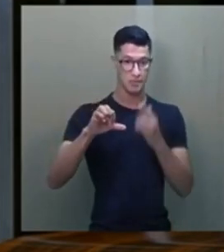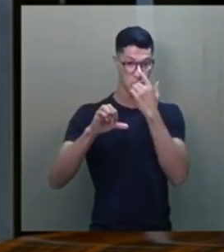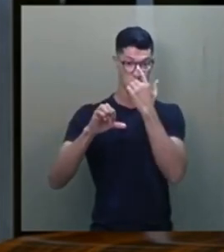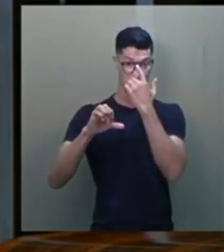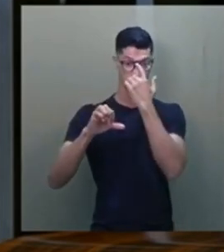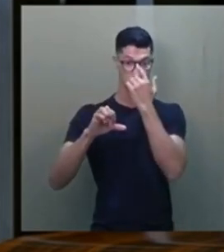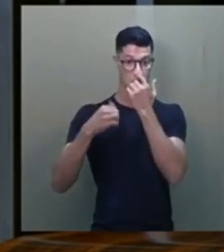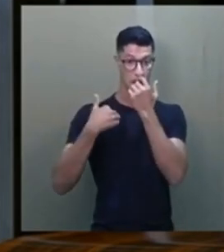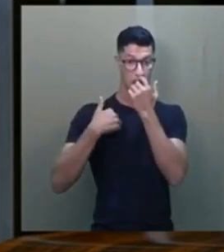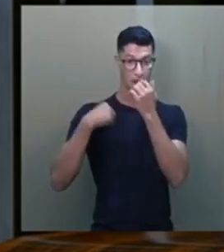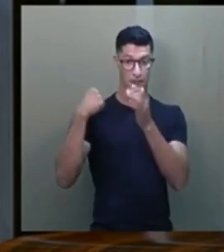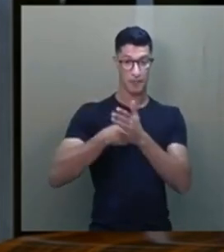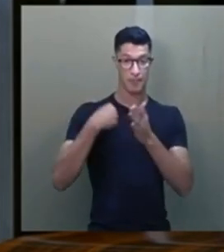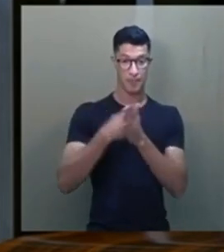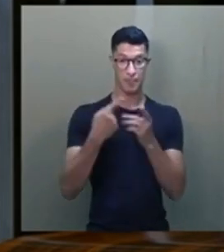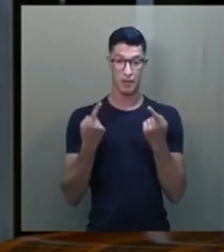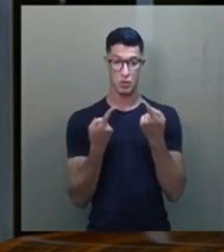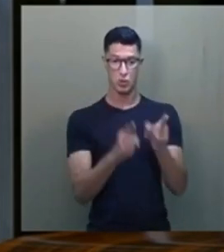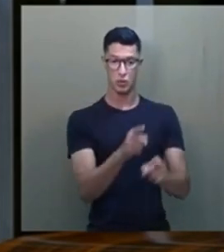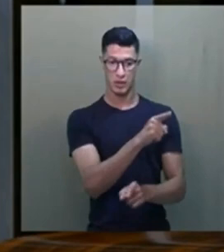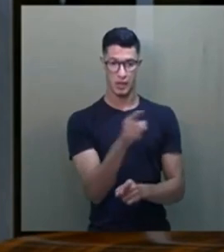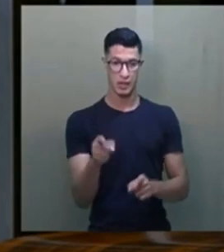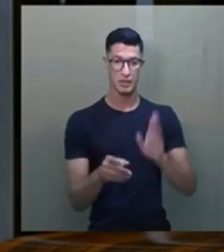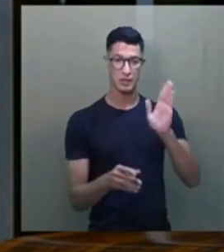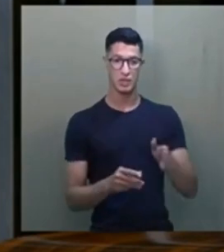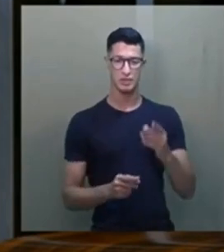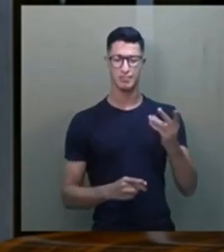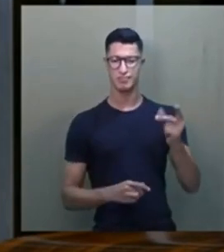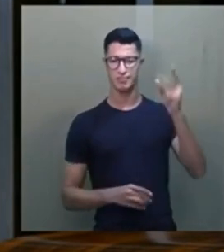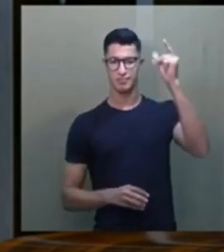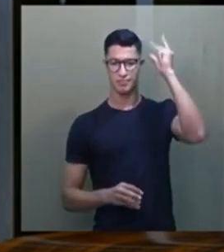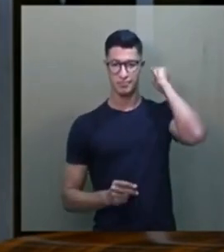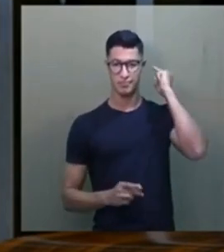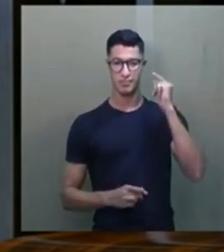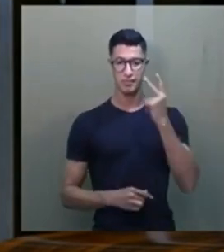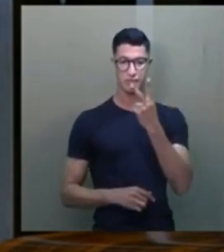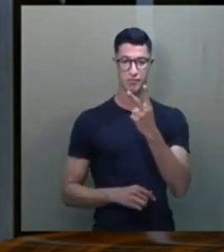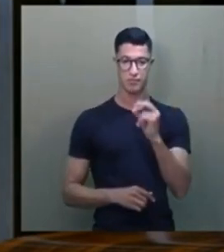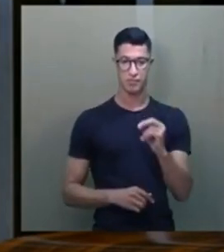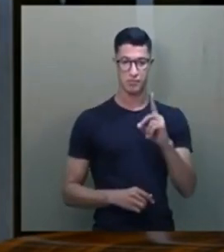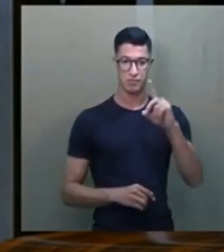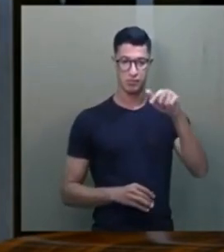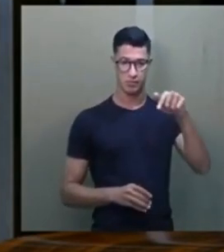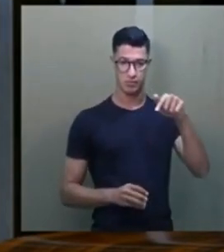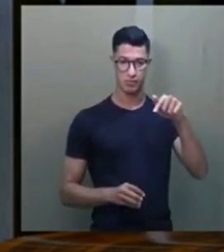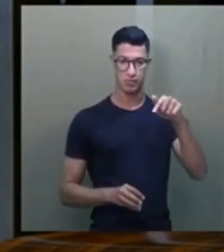Eu luto contra ele desde 2017.